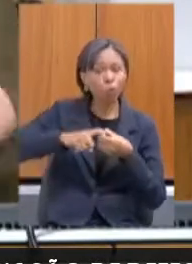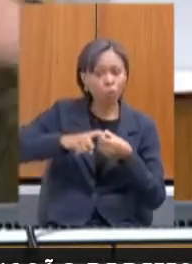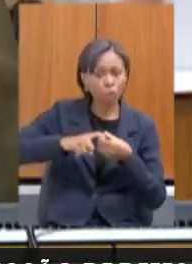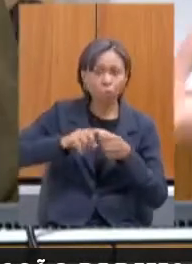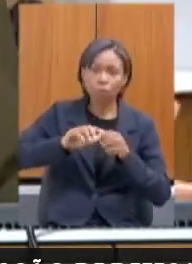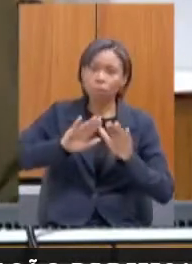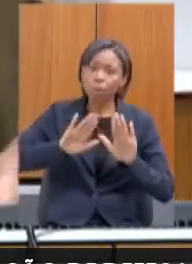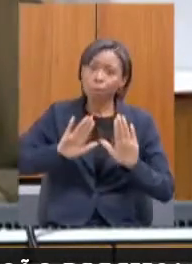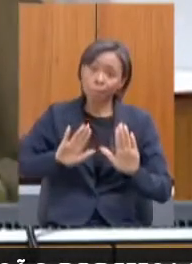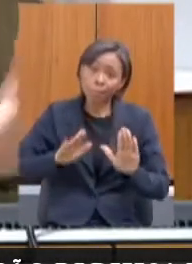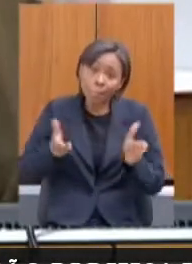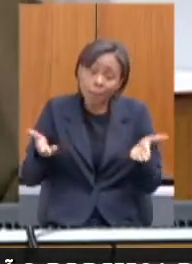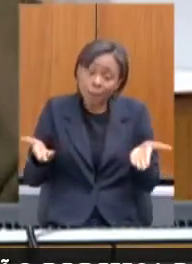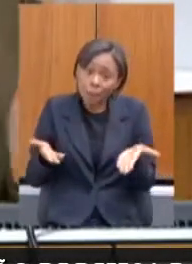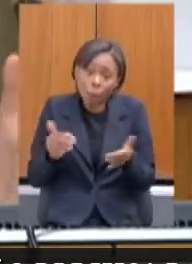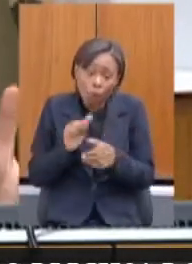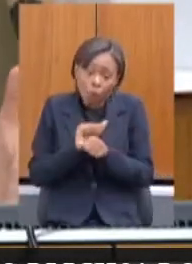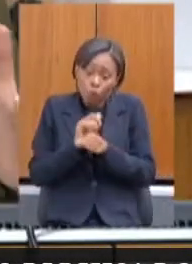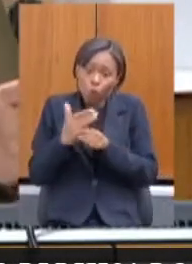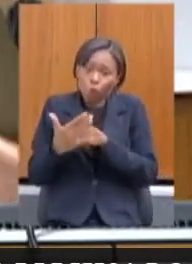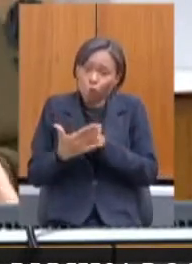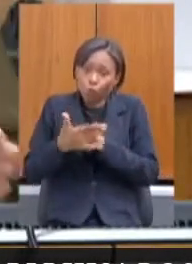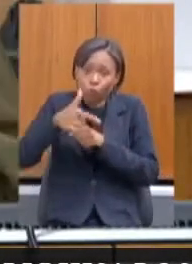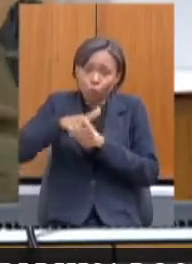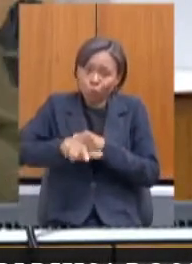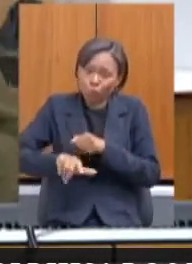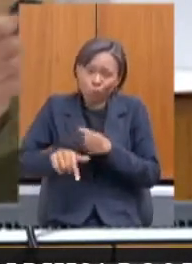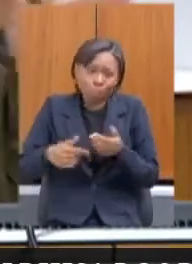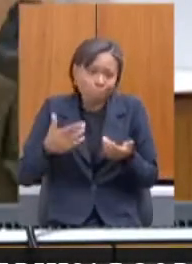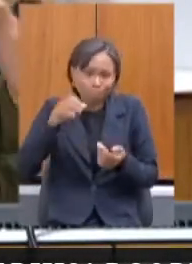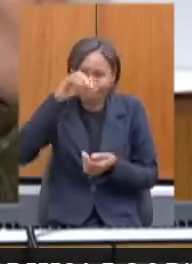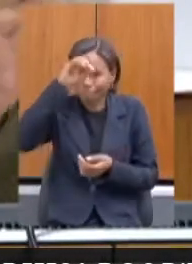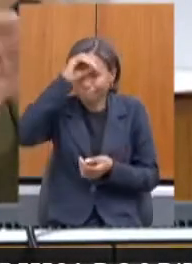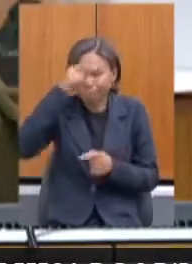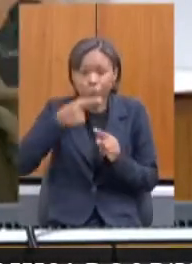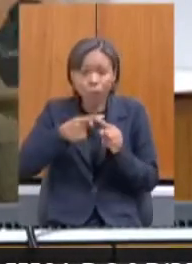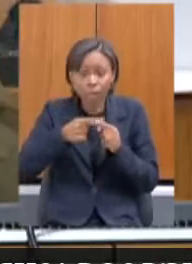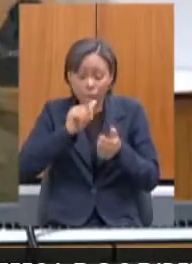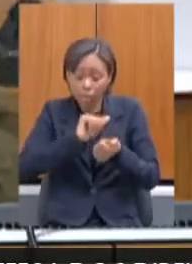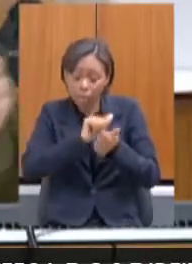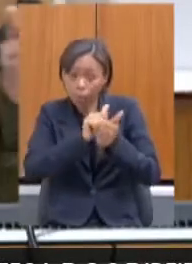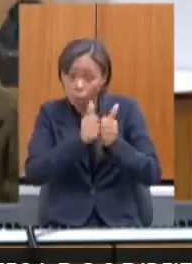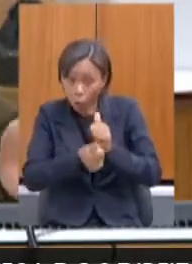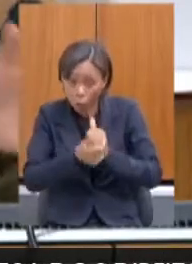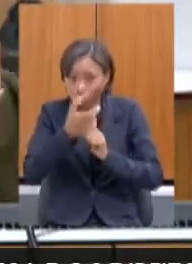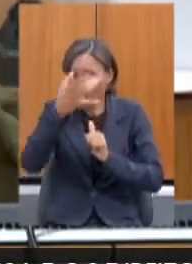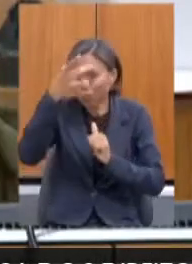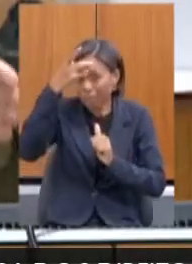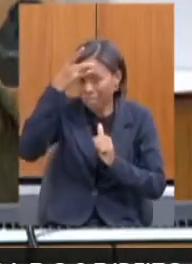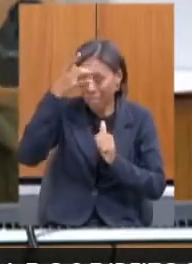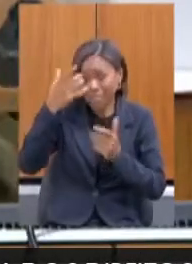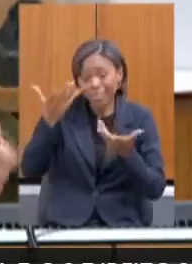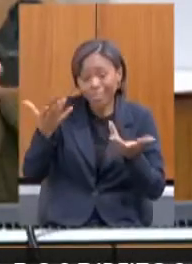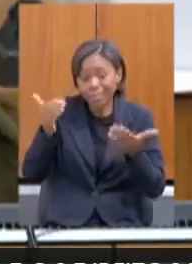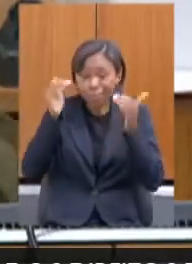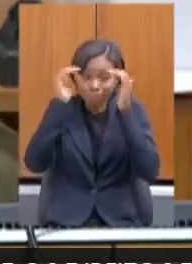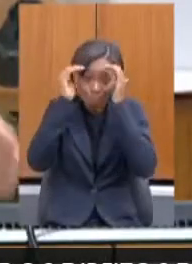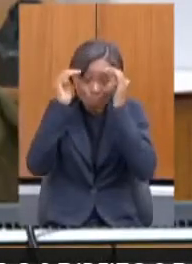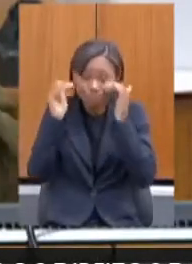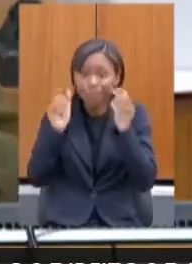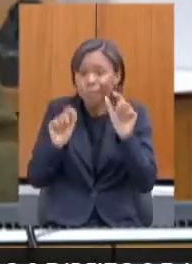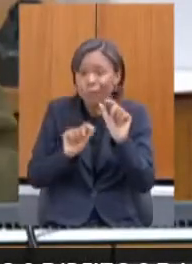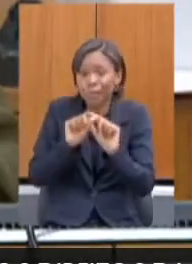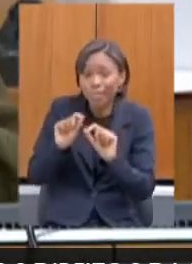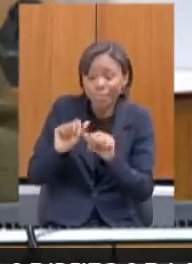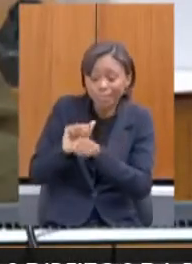nós não sabemos, porque ela também, o esporte consciente, também é definido em ondas. Então, no verde, começa já um treinamento, com